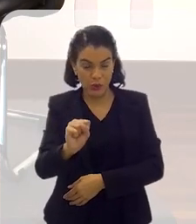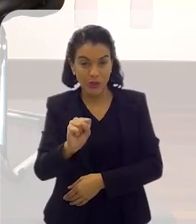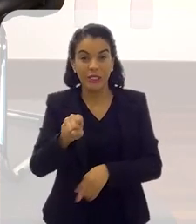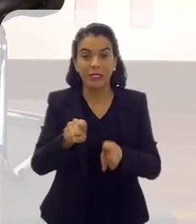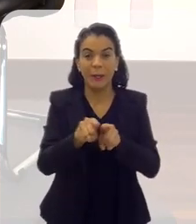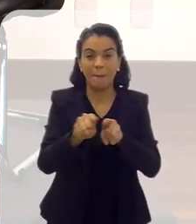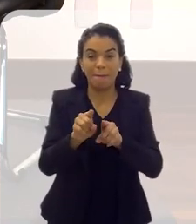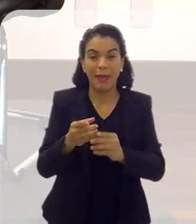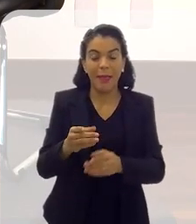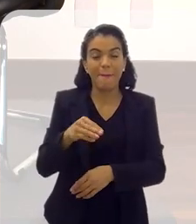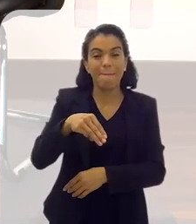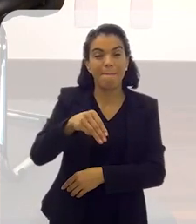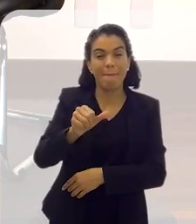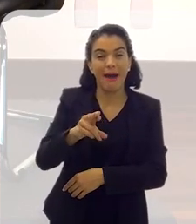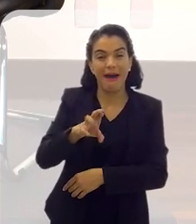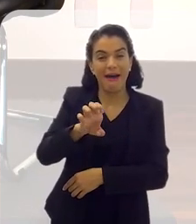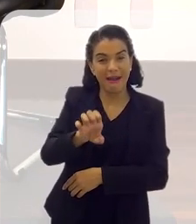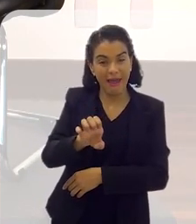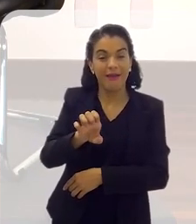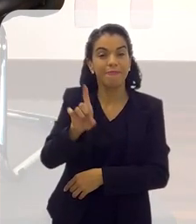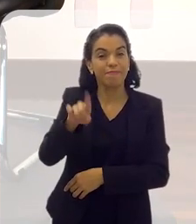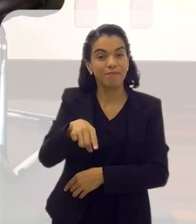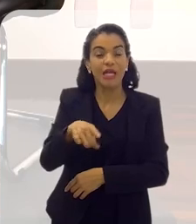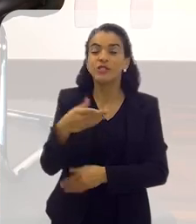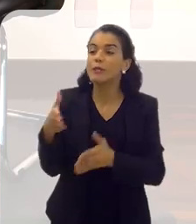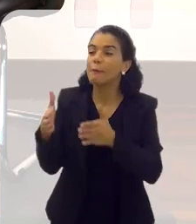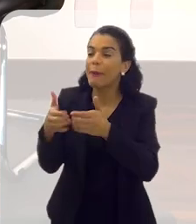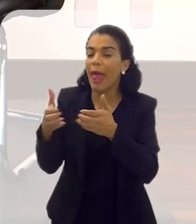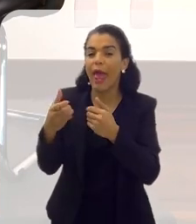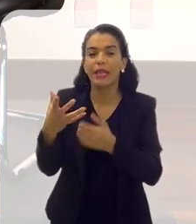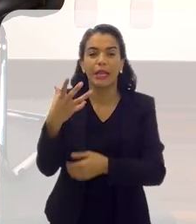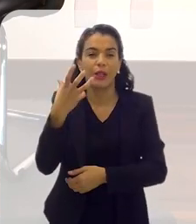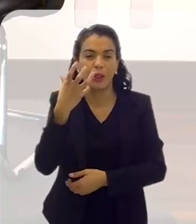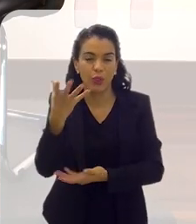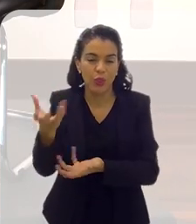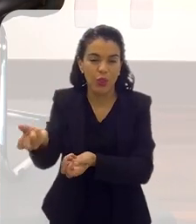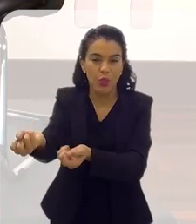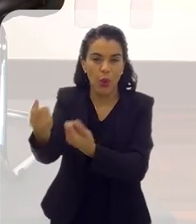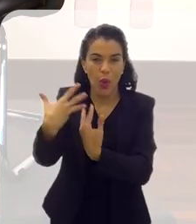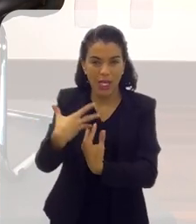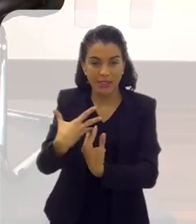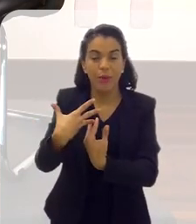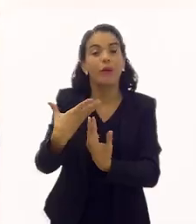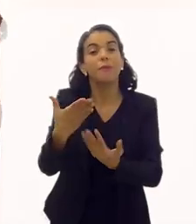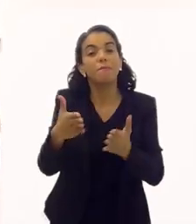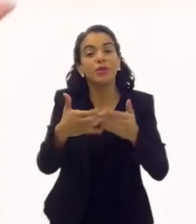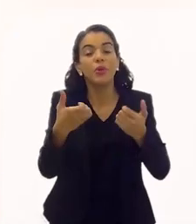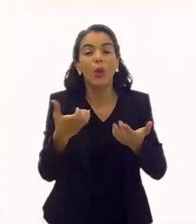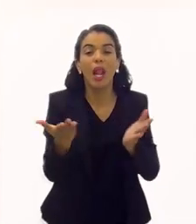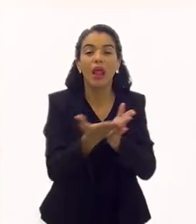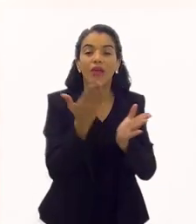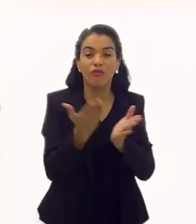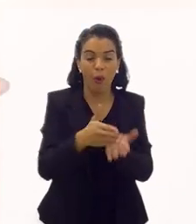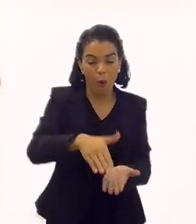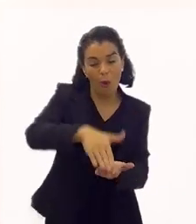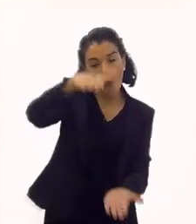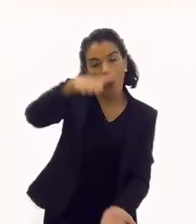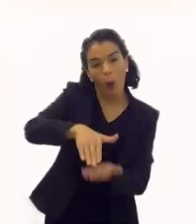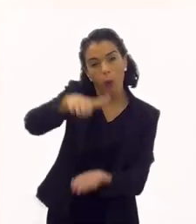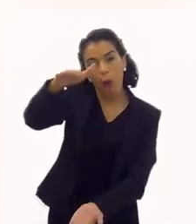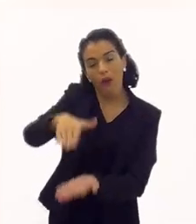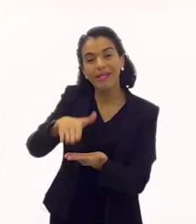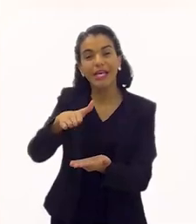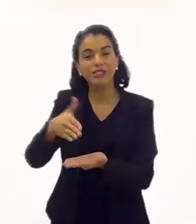Maré. Porque nós recolhemos na ESPA. Cada ano a gente pede uma coisa. Esse ano nós pedimos livros.